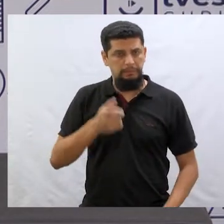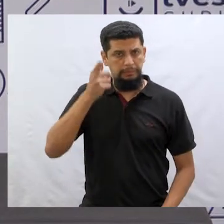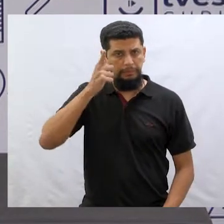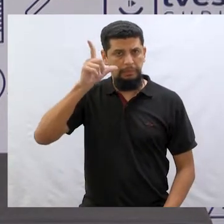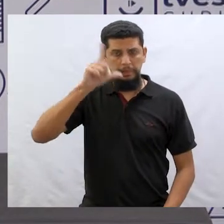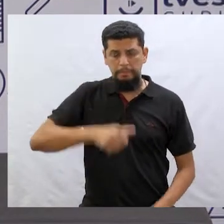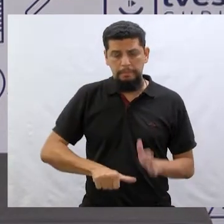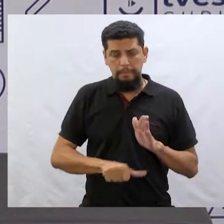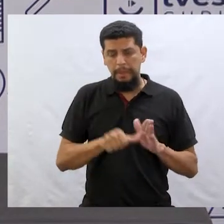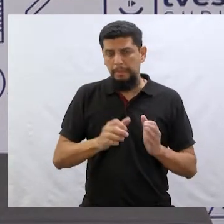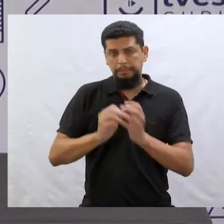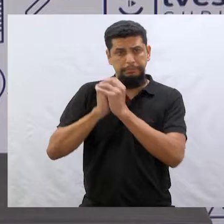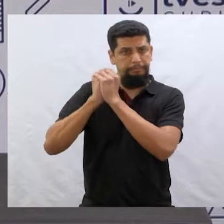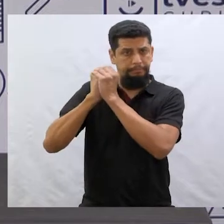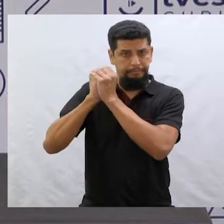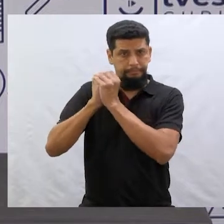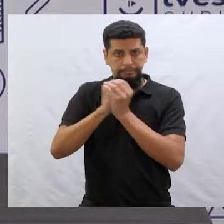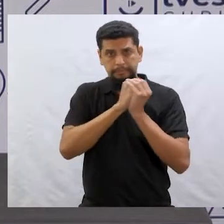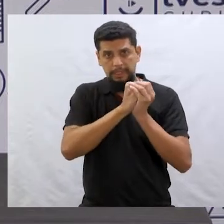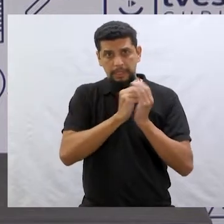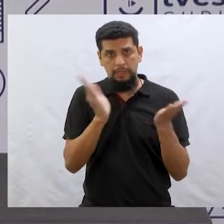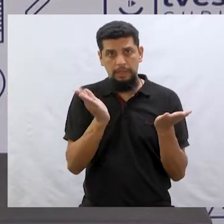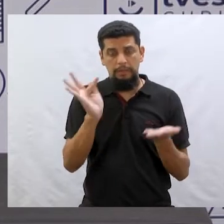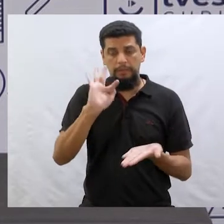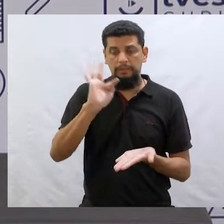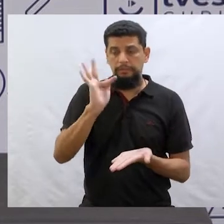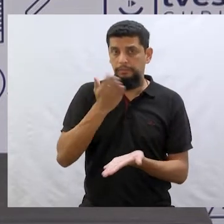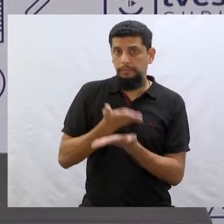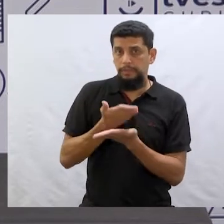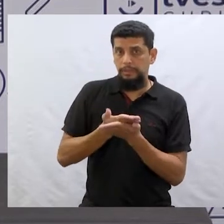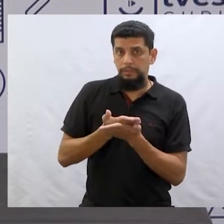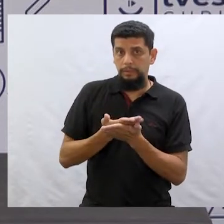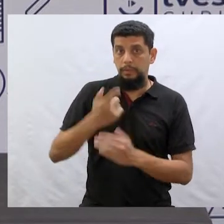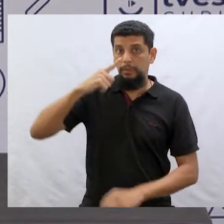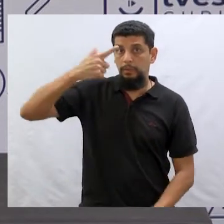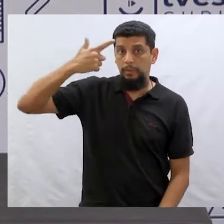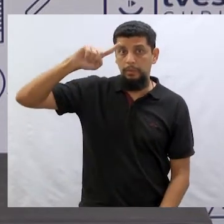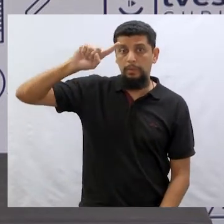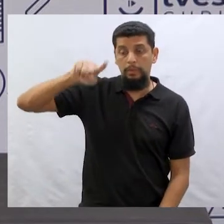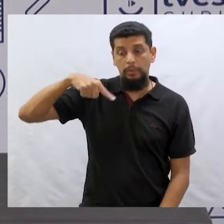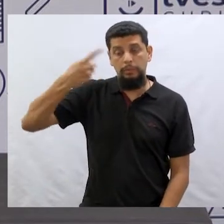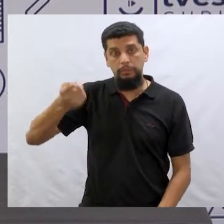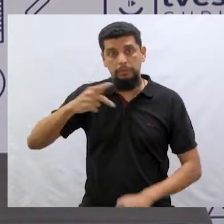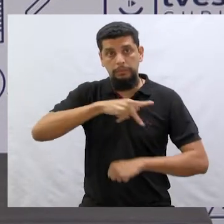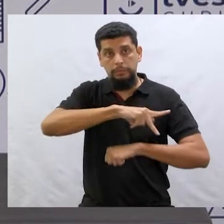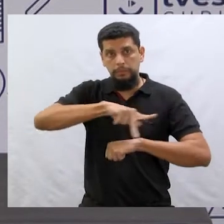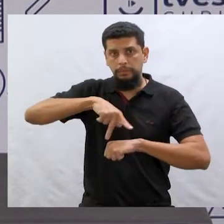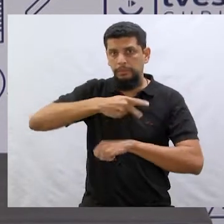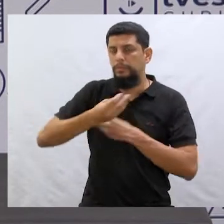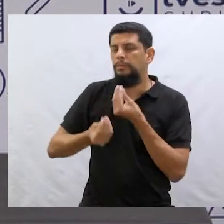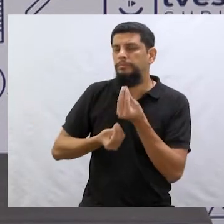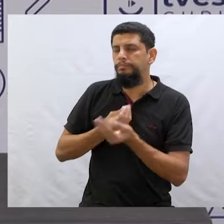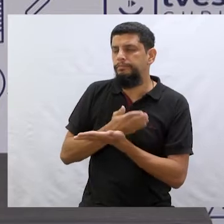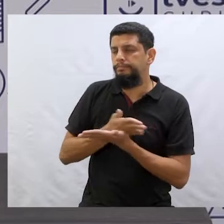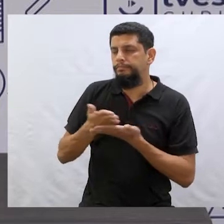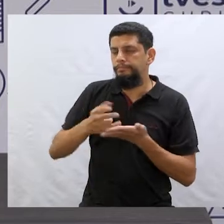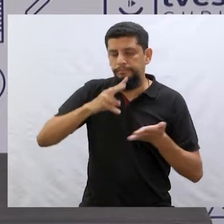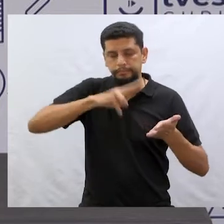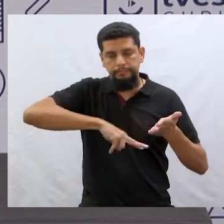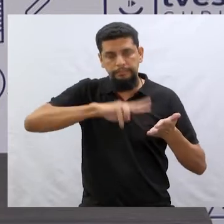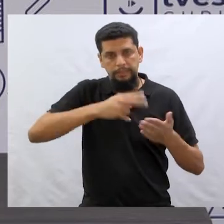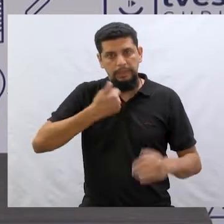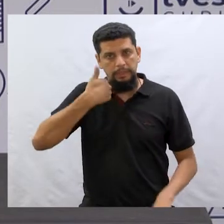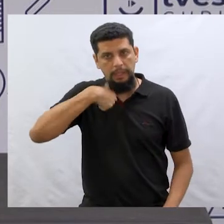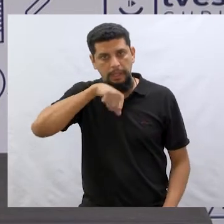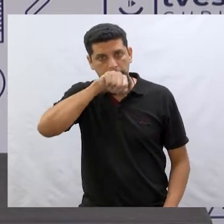lugar, e agora ele já faz faculdade fora do país. Muito bacana. E sabe como é ele começou a ler? A